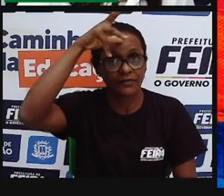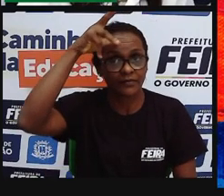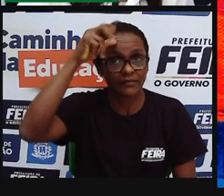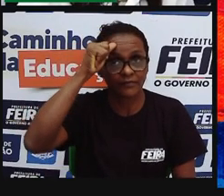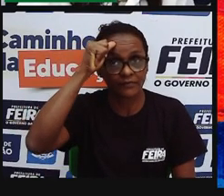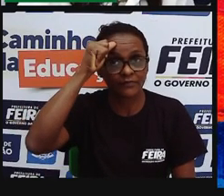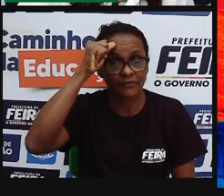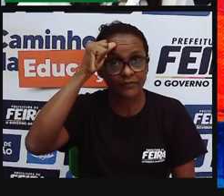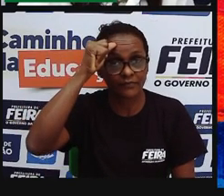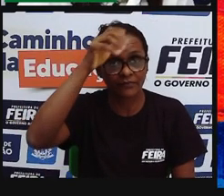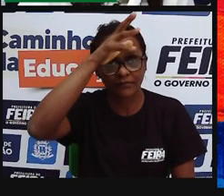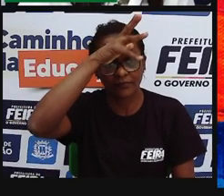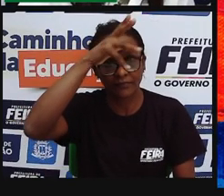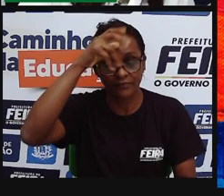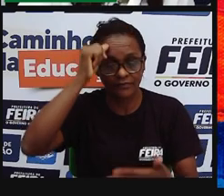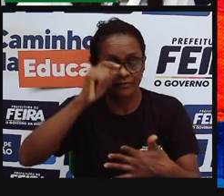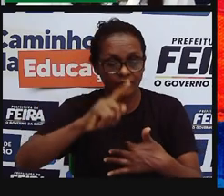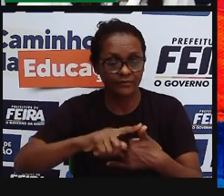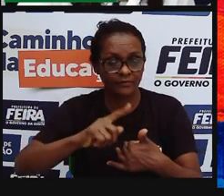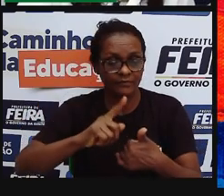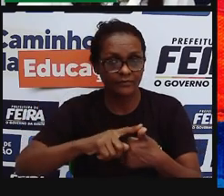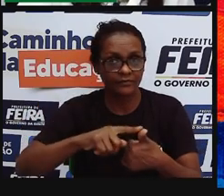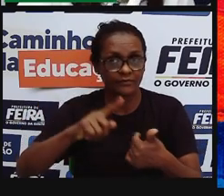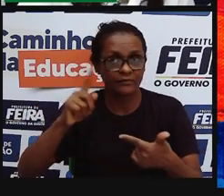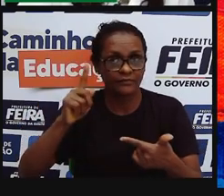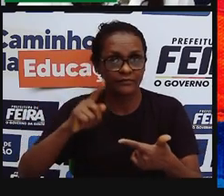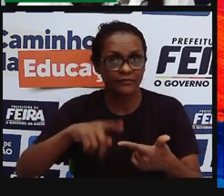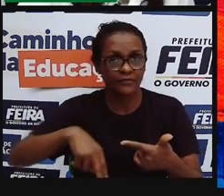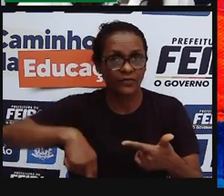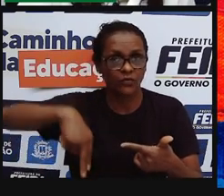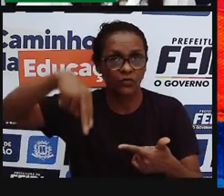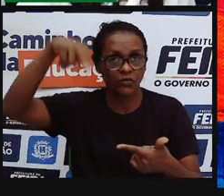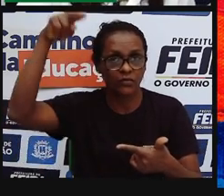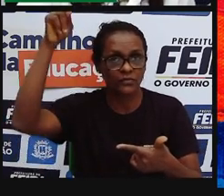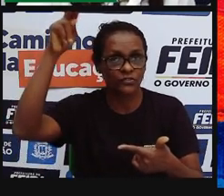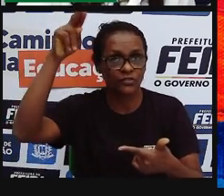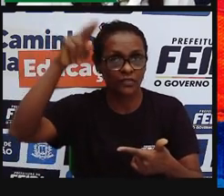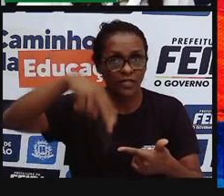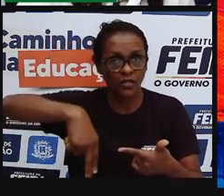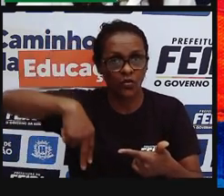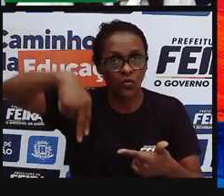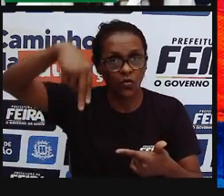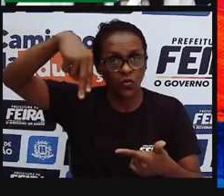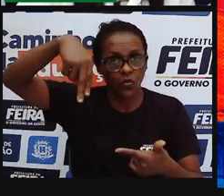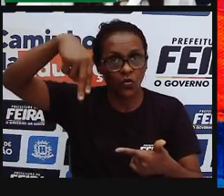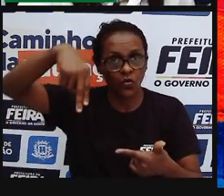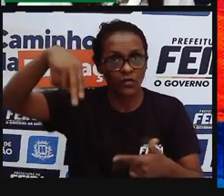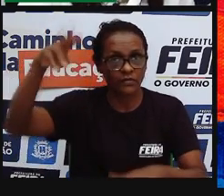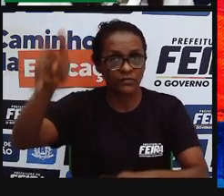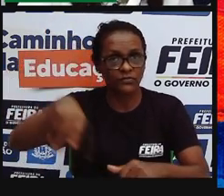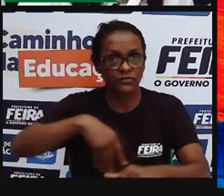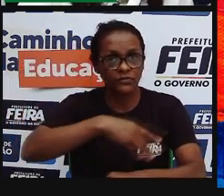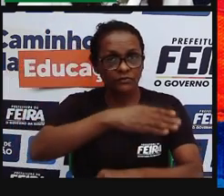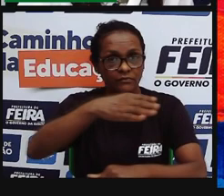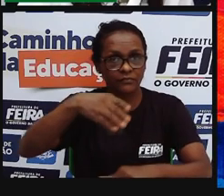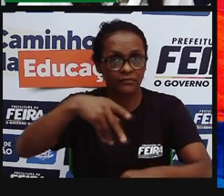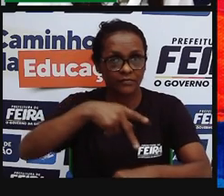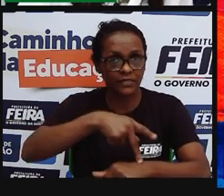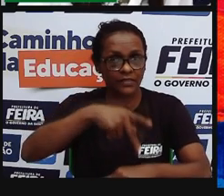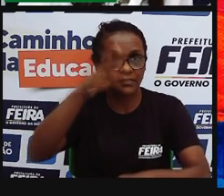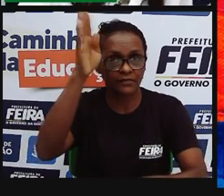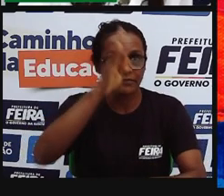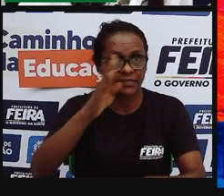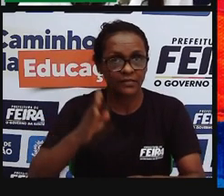biomas, nós temos a Amazônia, né, fica no norte do Brasil, é uma floresta, tem como vegetação